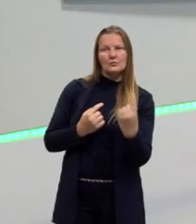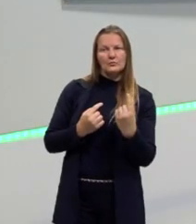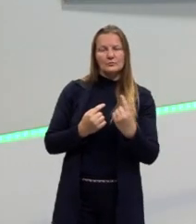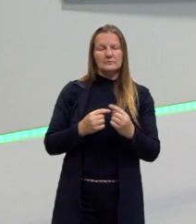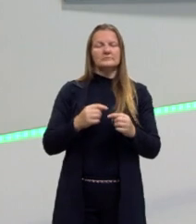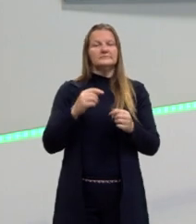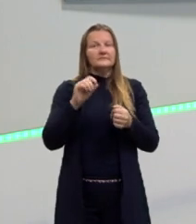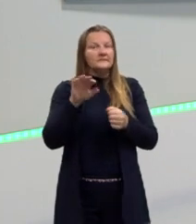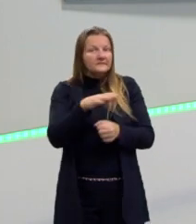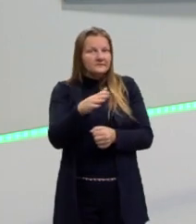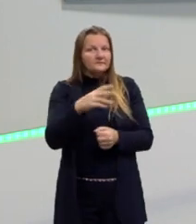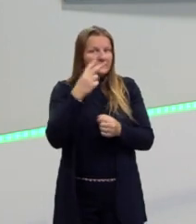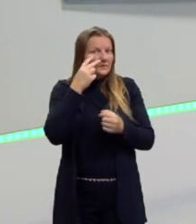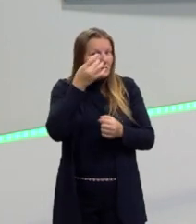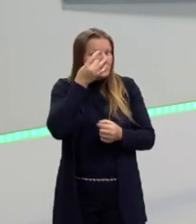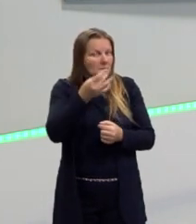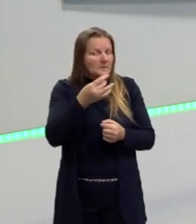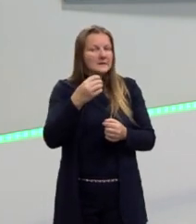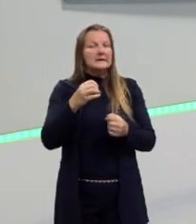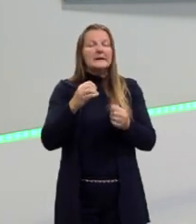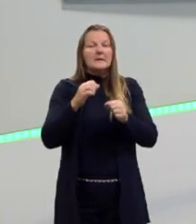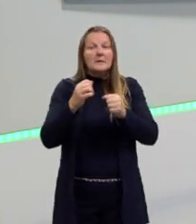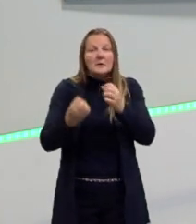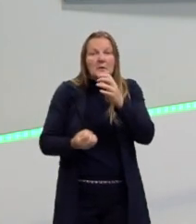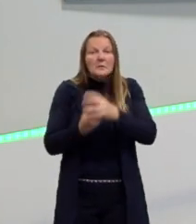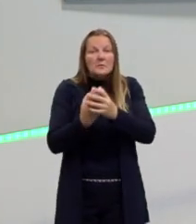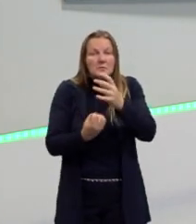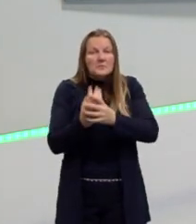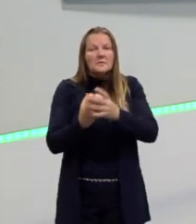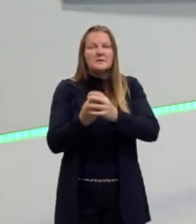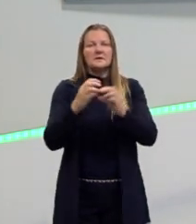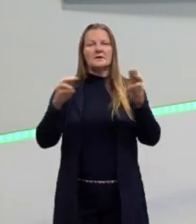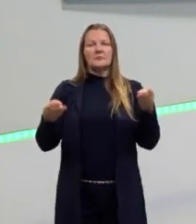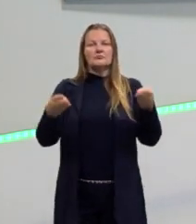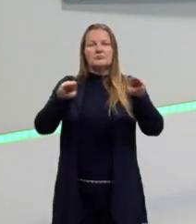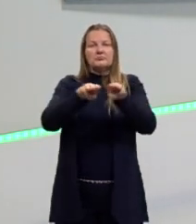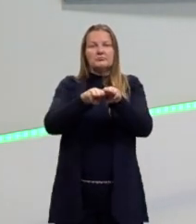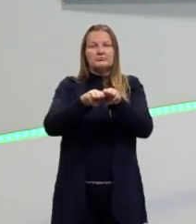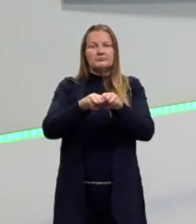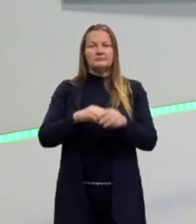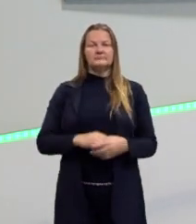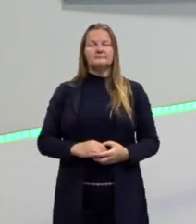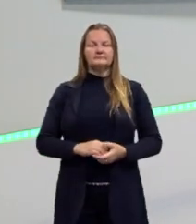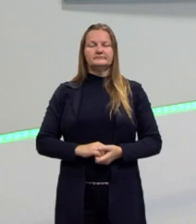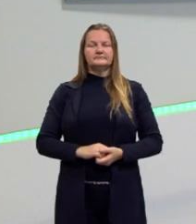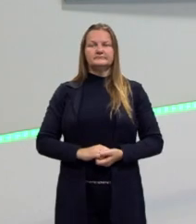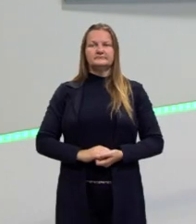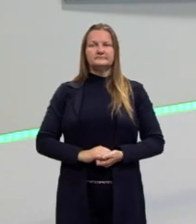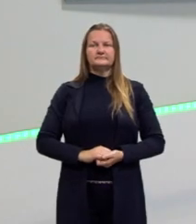gerar, né, o magnetismo, certo? Então, cada elétron se comporta como um pequeno imã.